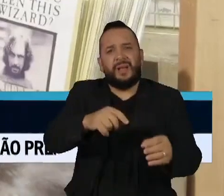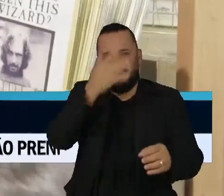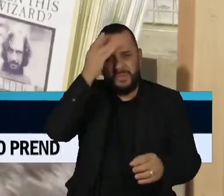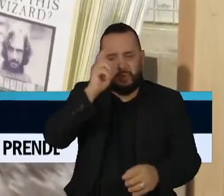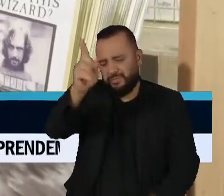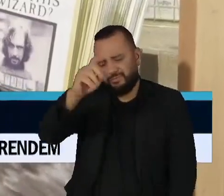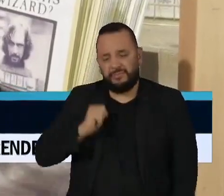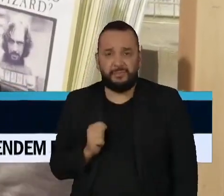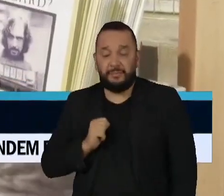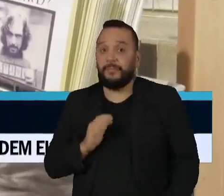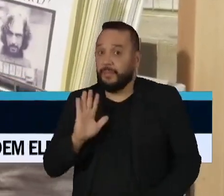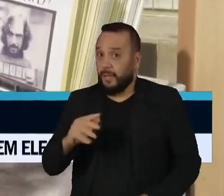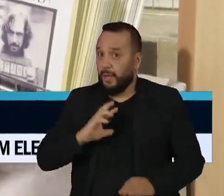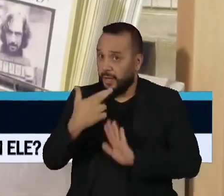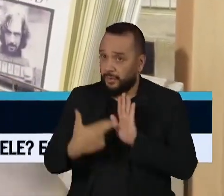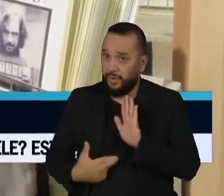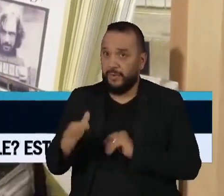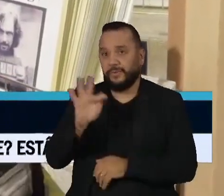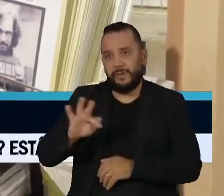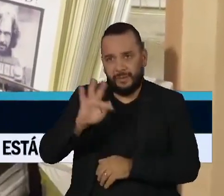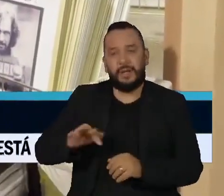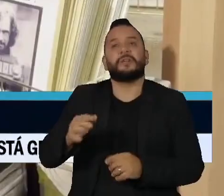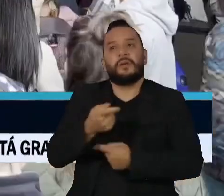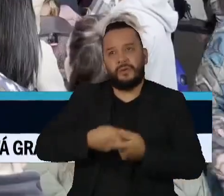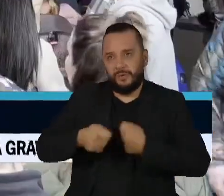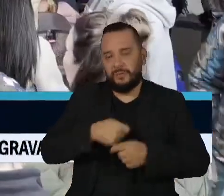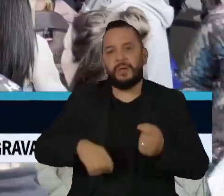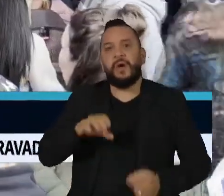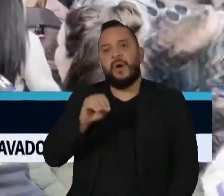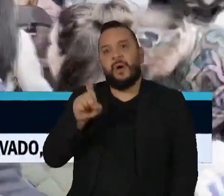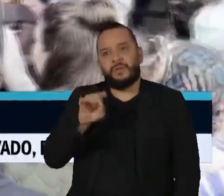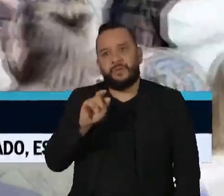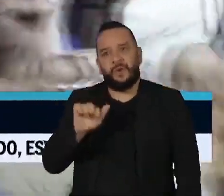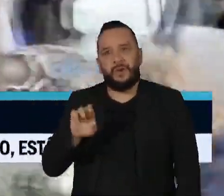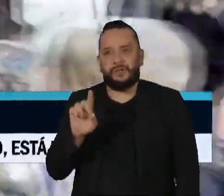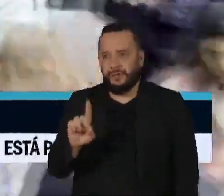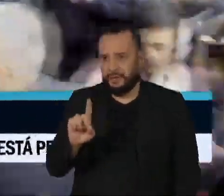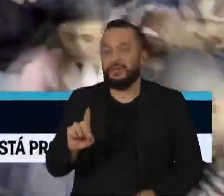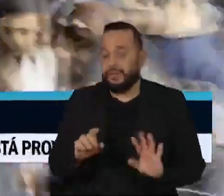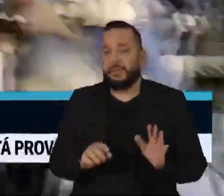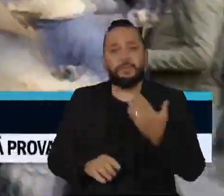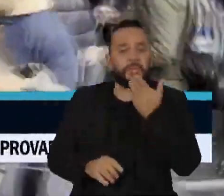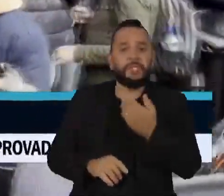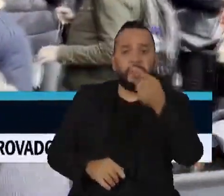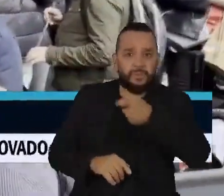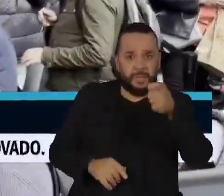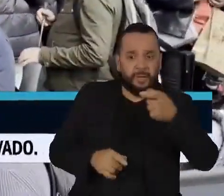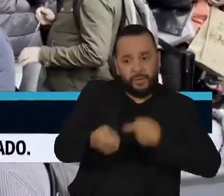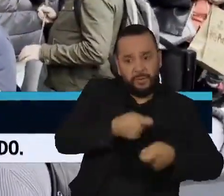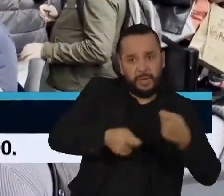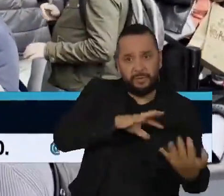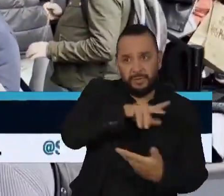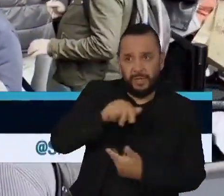turistas. Mas um relatório feito pela Faculdade de Economia de Oxford, a pedido da Associação de Varejo Internacional no fim do ano passado,